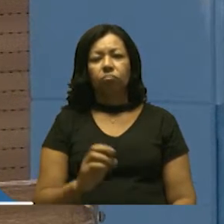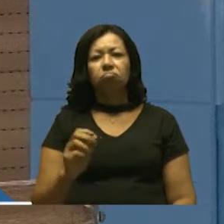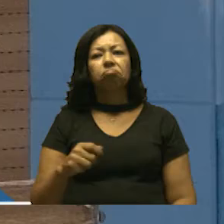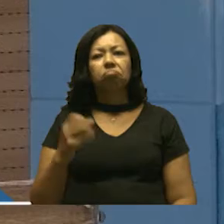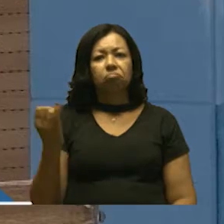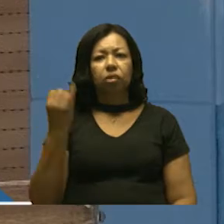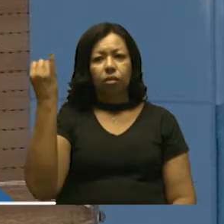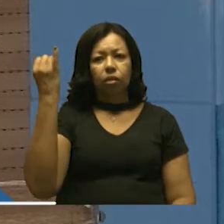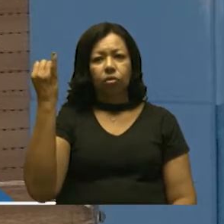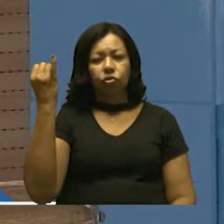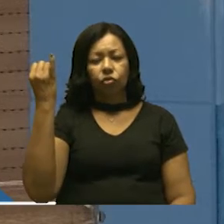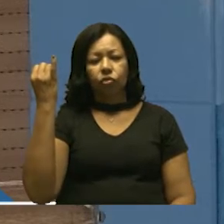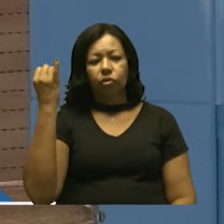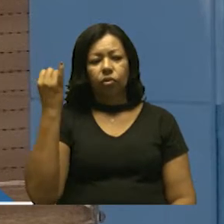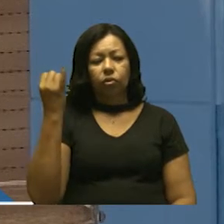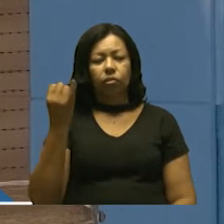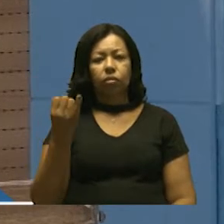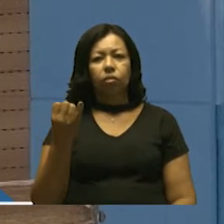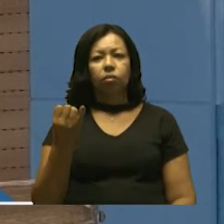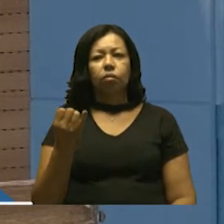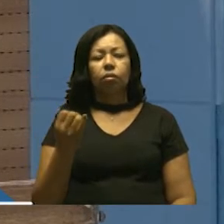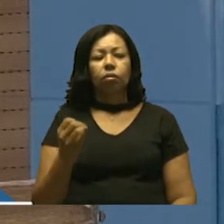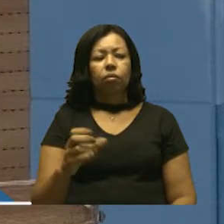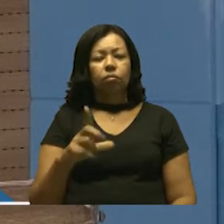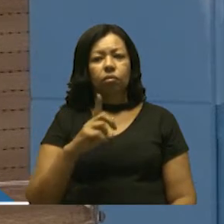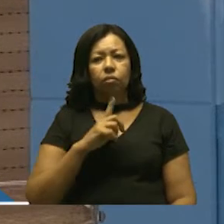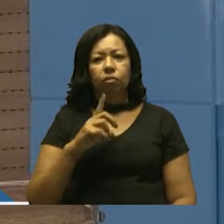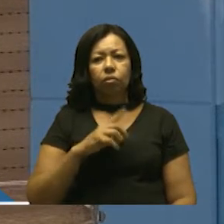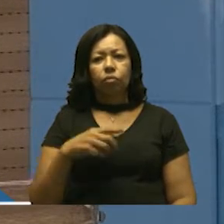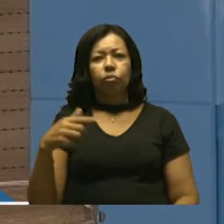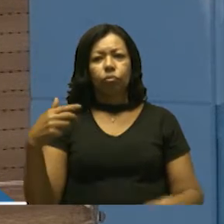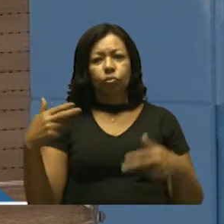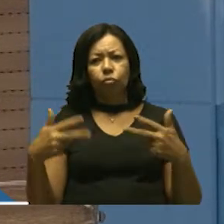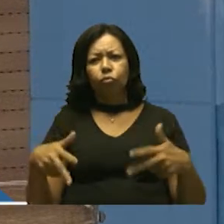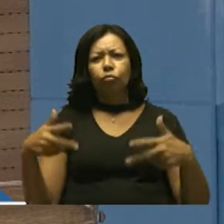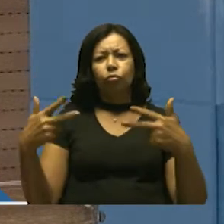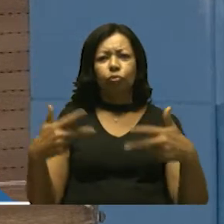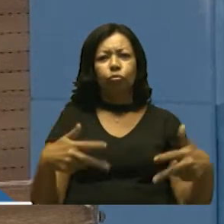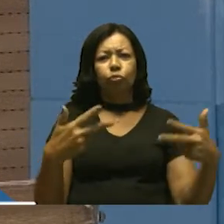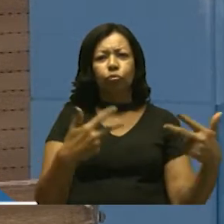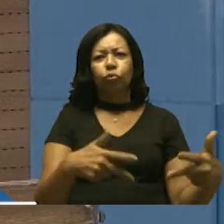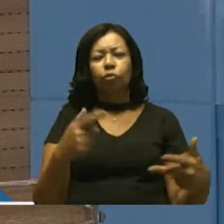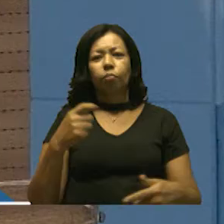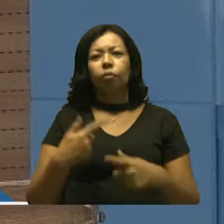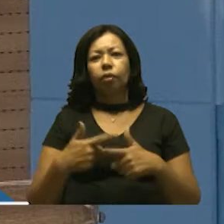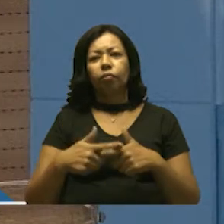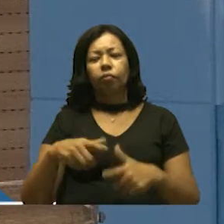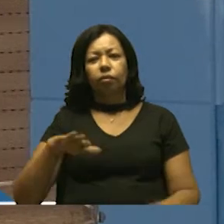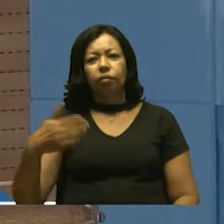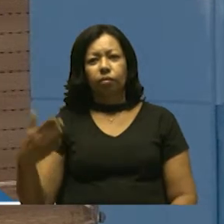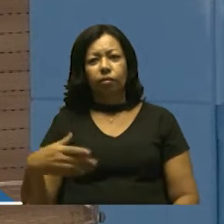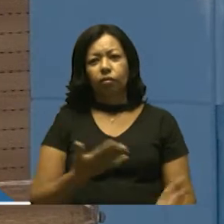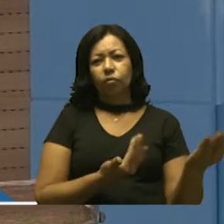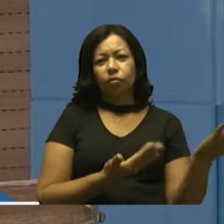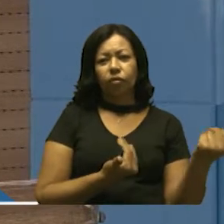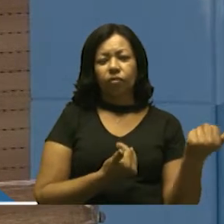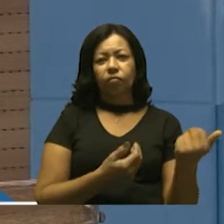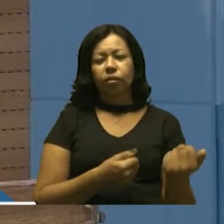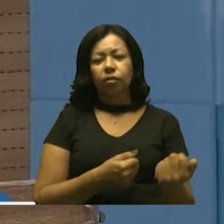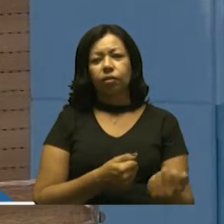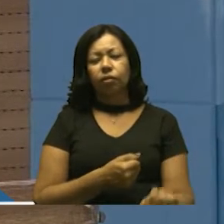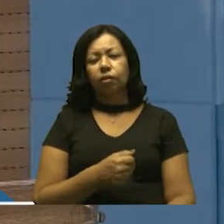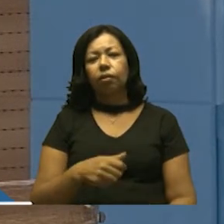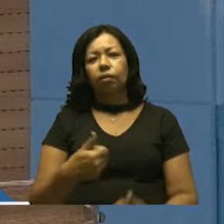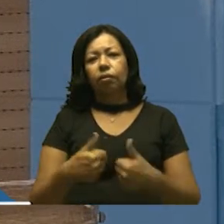segmento, que envolve essa situação, ao hip-hop. Porque, quando esses jovens e adolescentes estão na